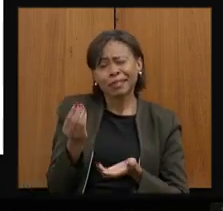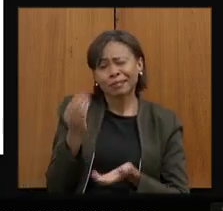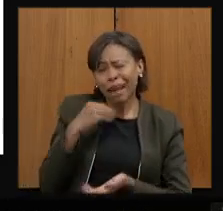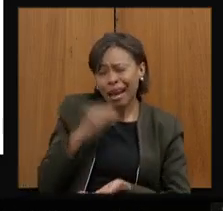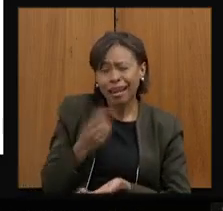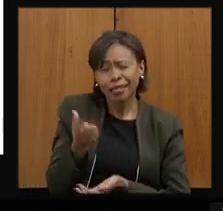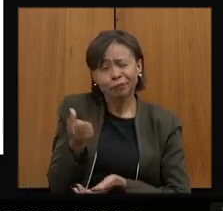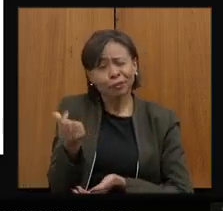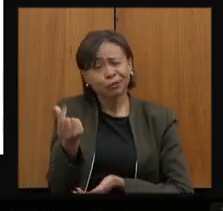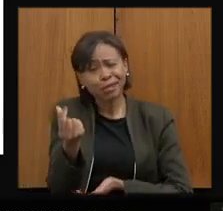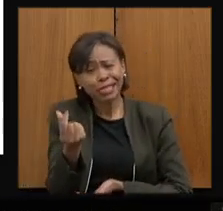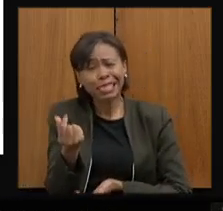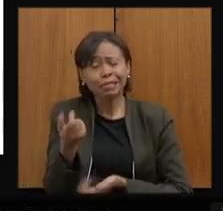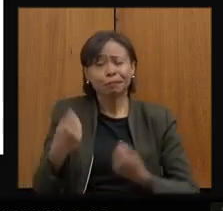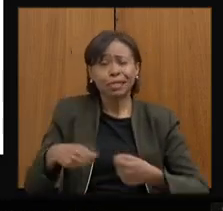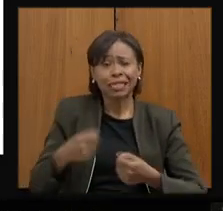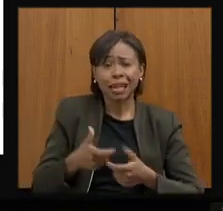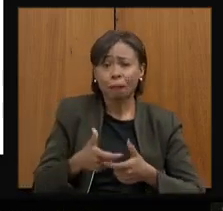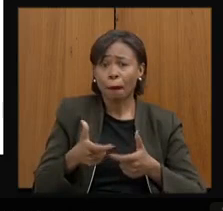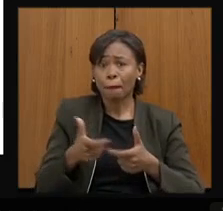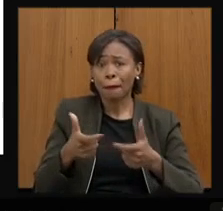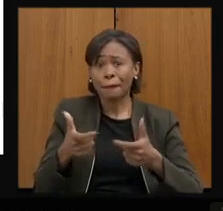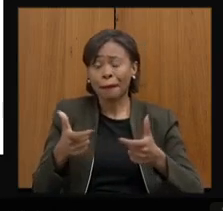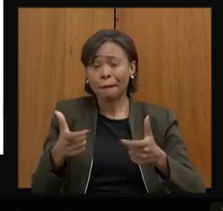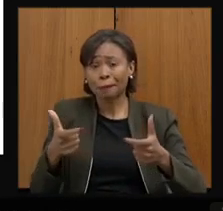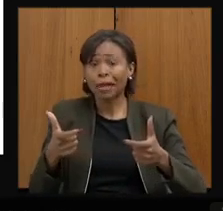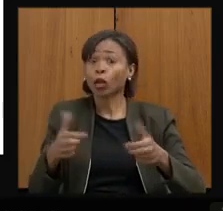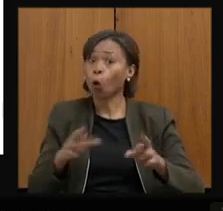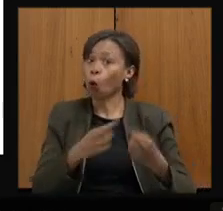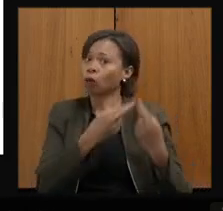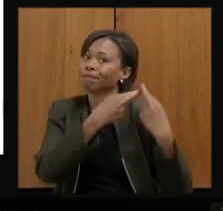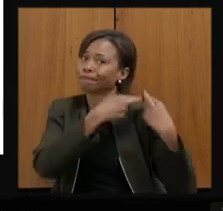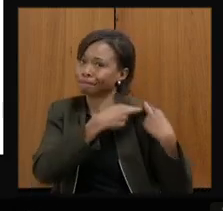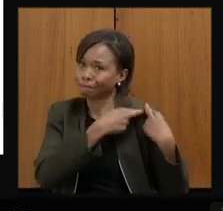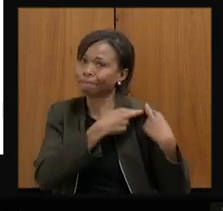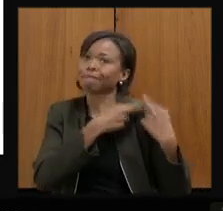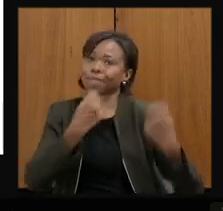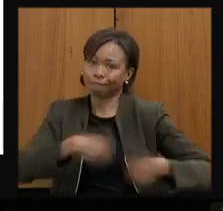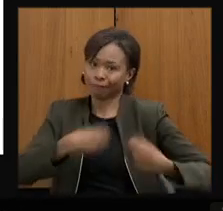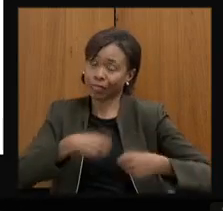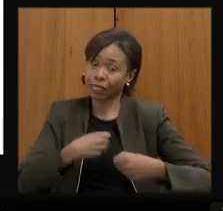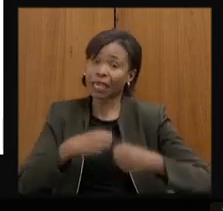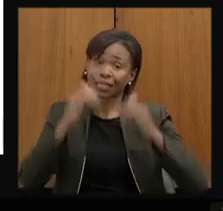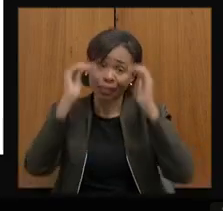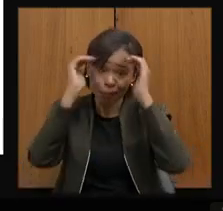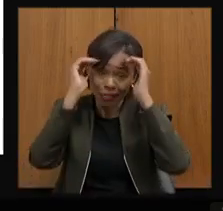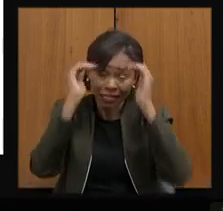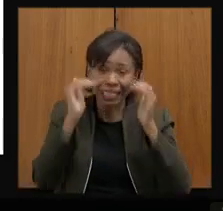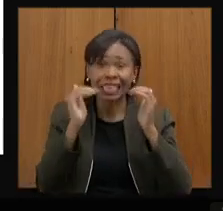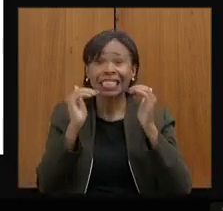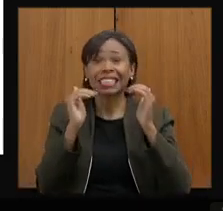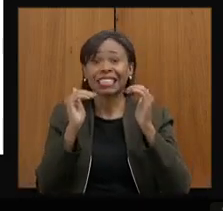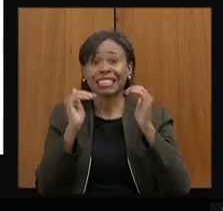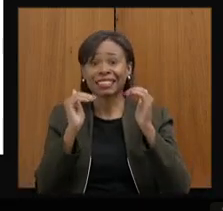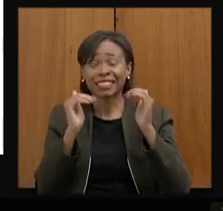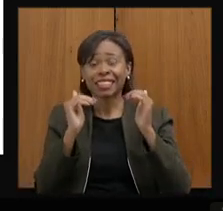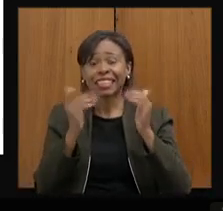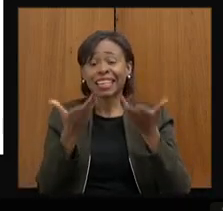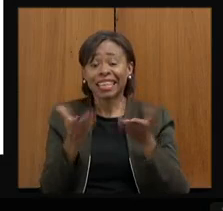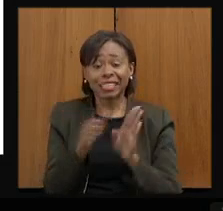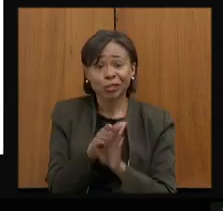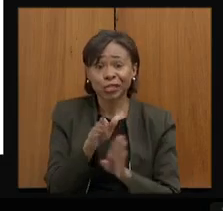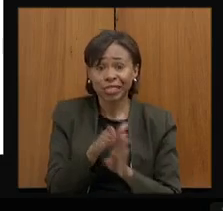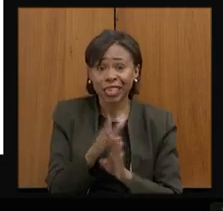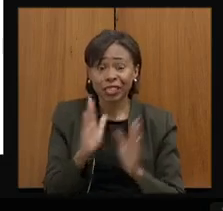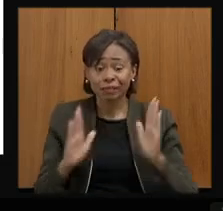a gente tinha que fazer esse processo de expansão de forma muito responsável, a fim de seguir viabilizando a alimentação num contexto de